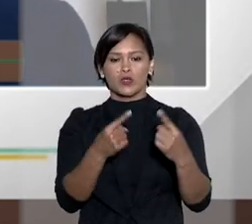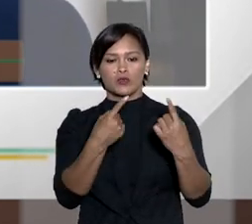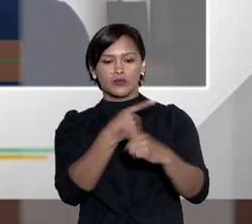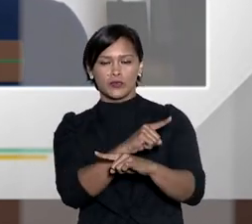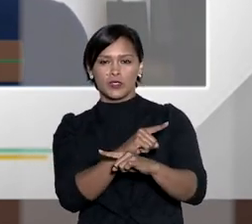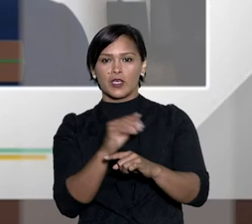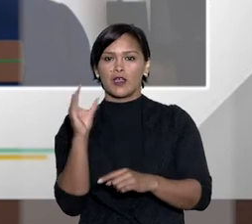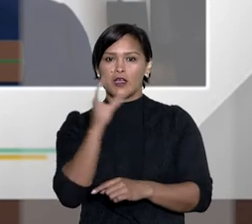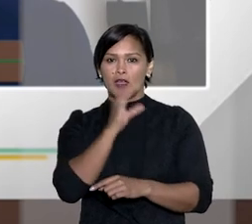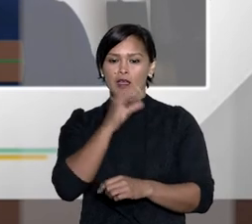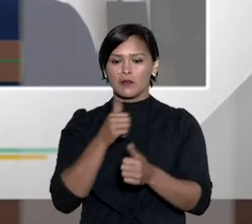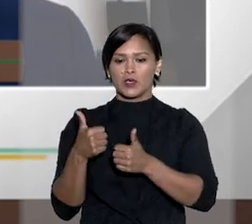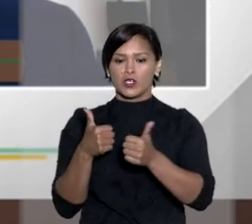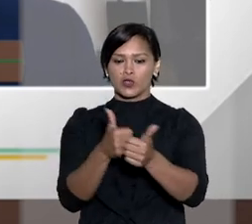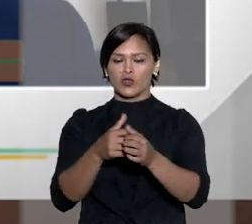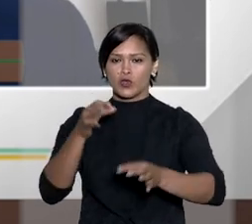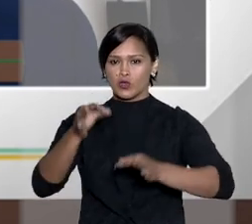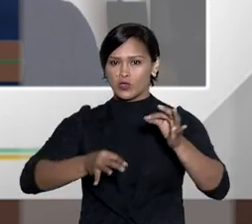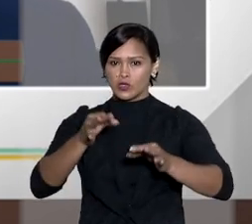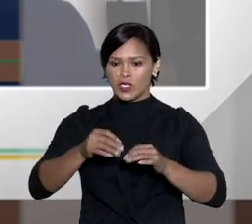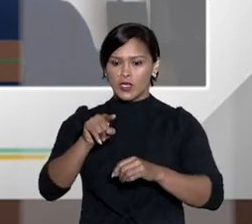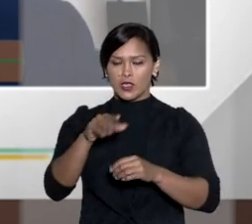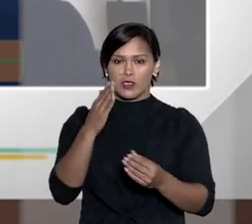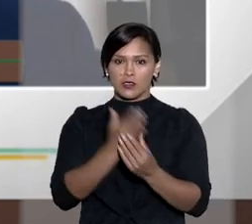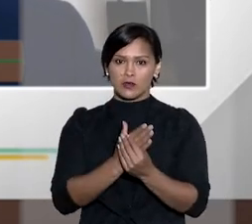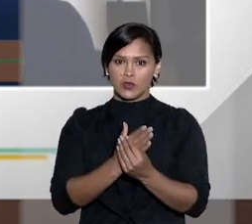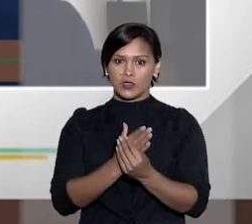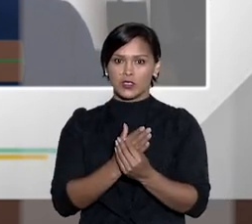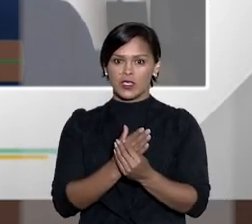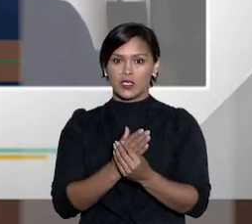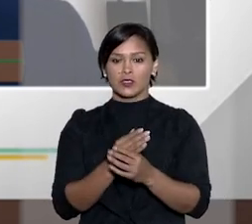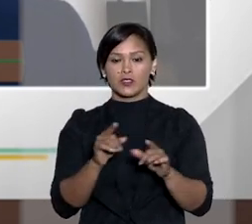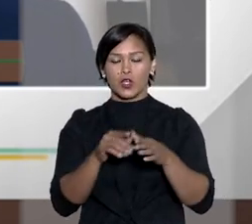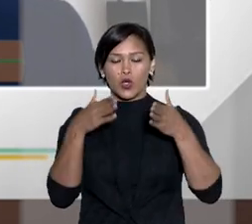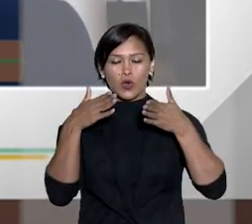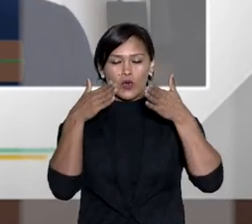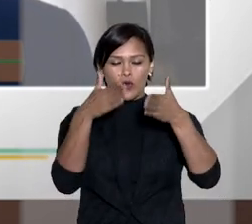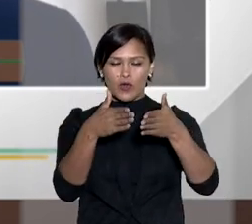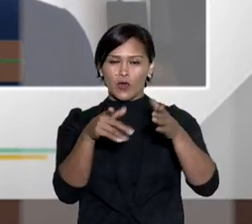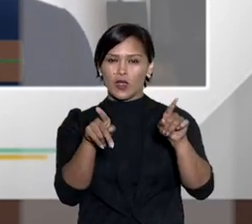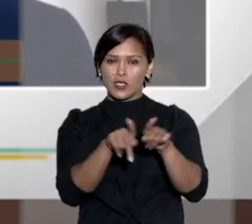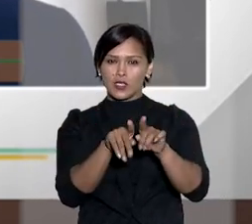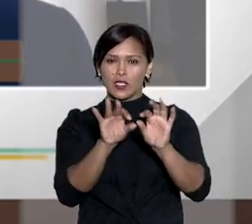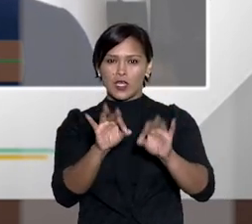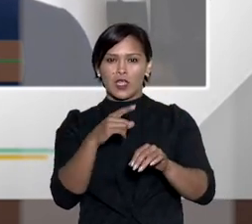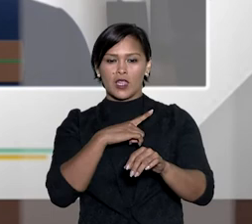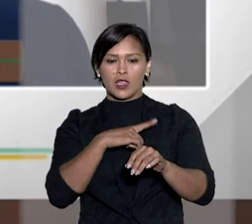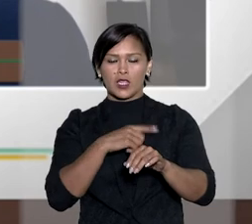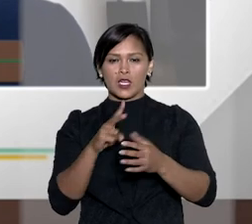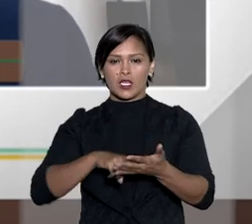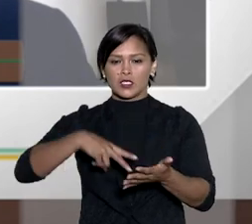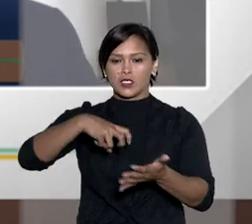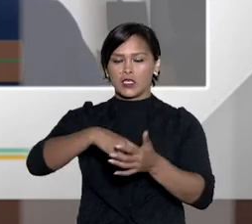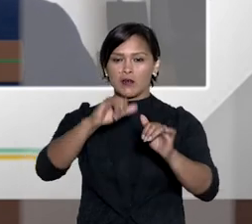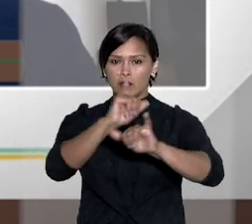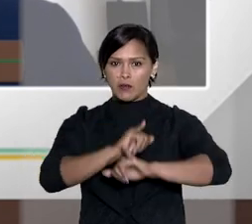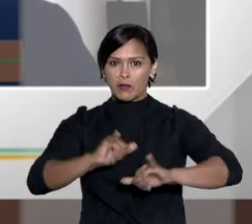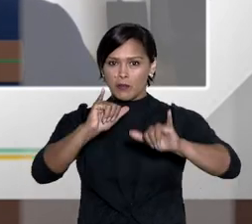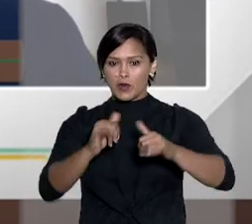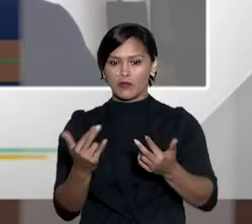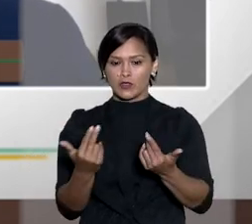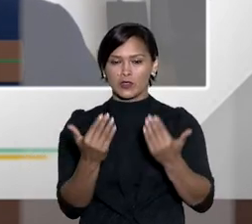não ocorrendo a conciliação imediatamente se iniciaria a instrução e julgamento desse processo e como o rito é concentrado